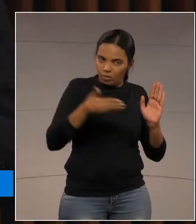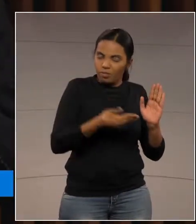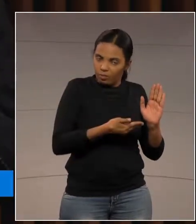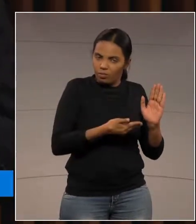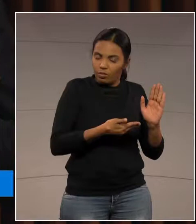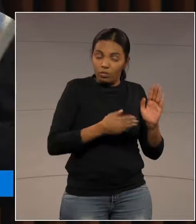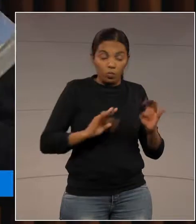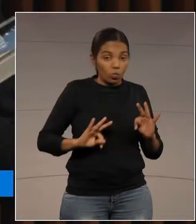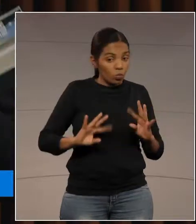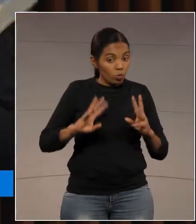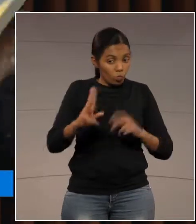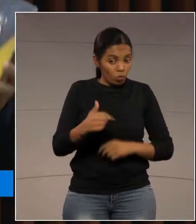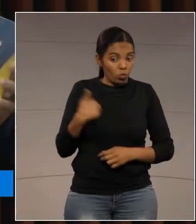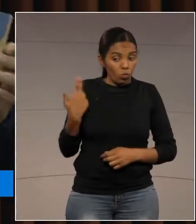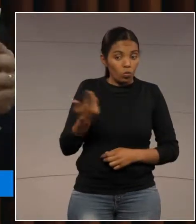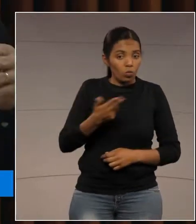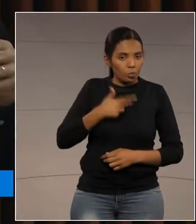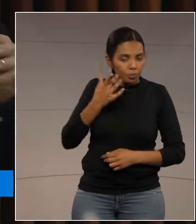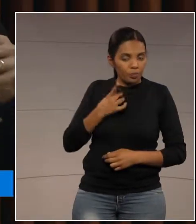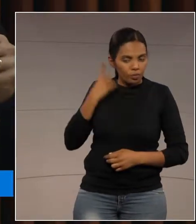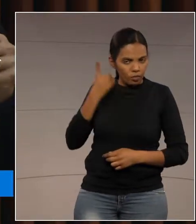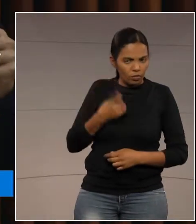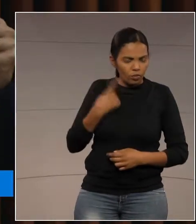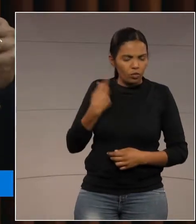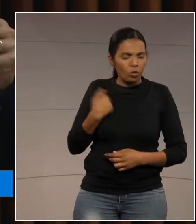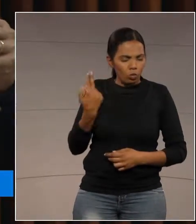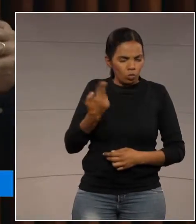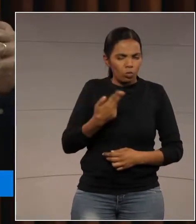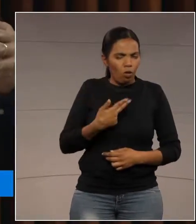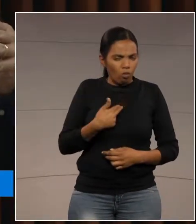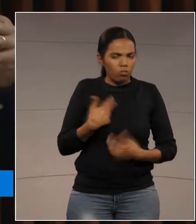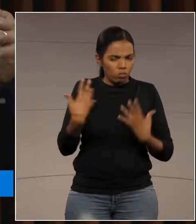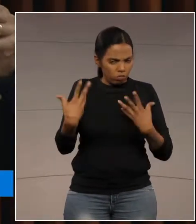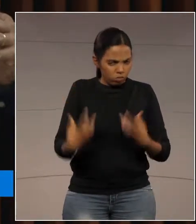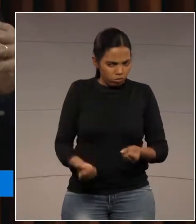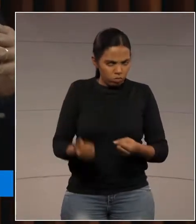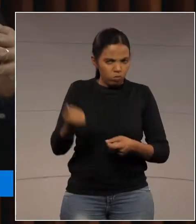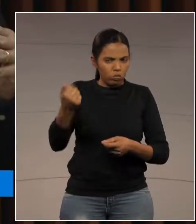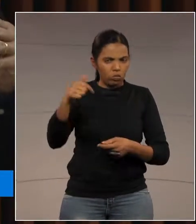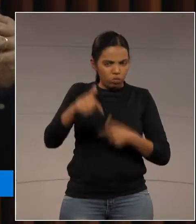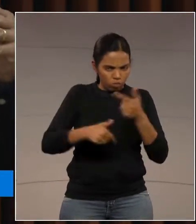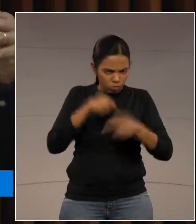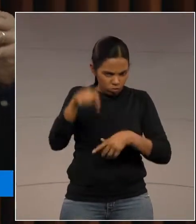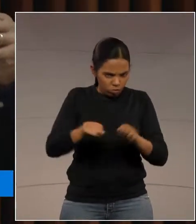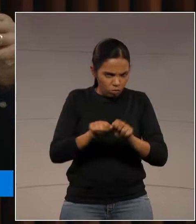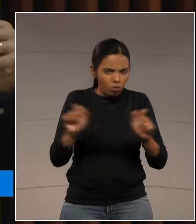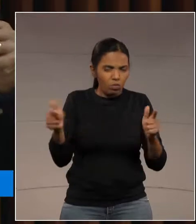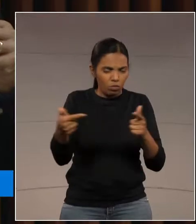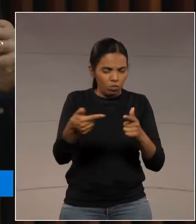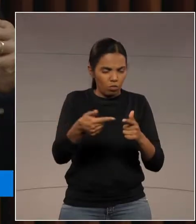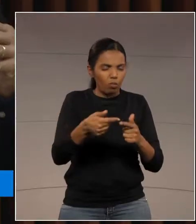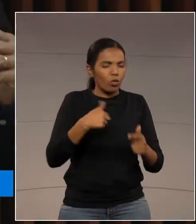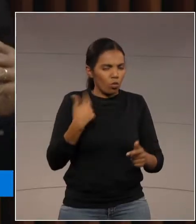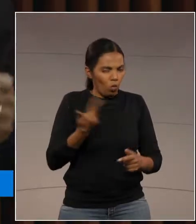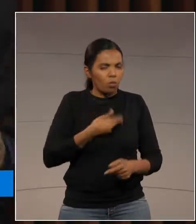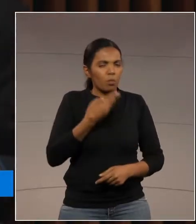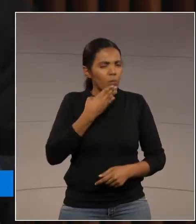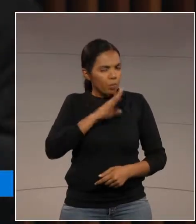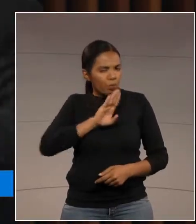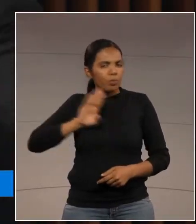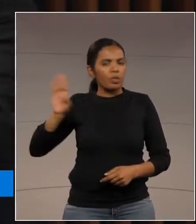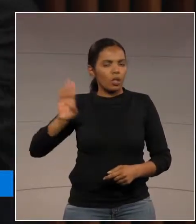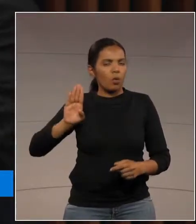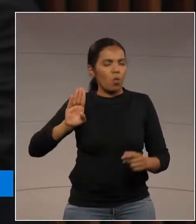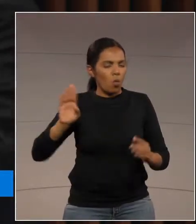assumimos o mandato, prometemos cumpri-la e defendê-la. E é o que eu vim fazer aqui hoje, dessa